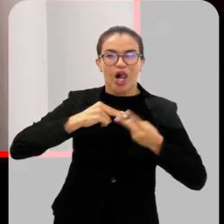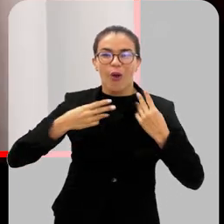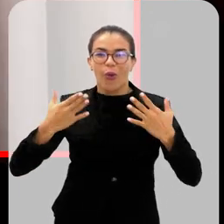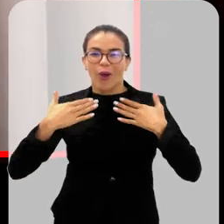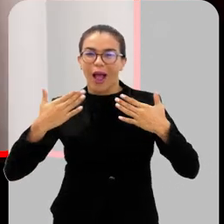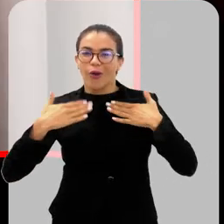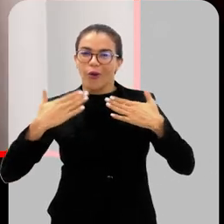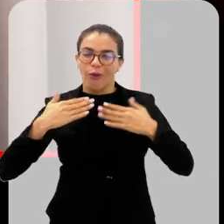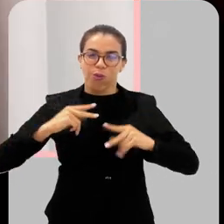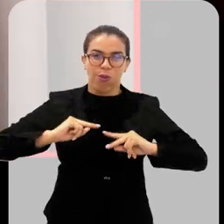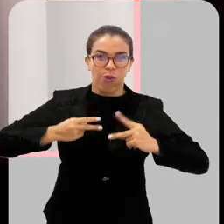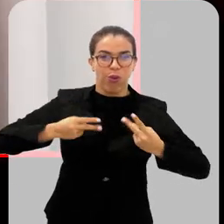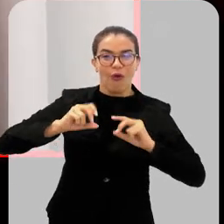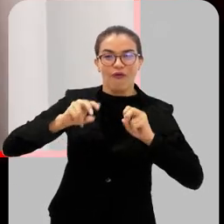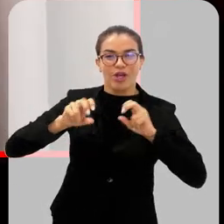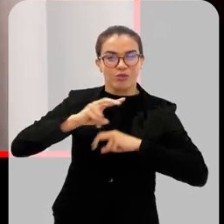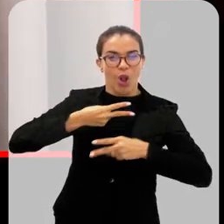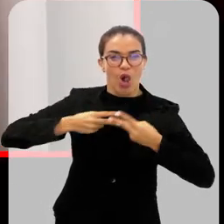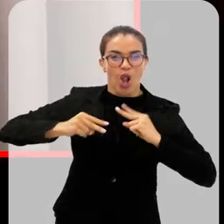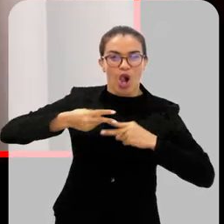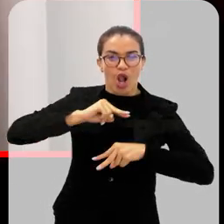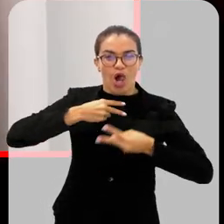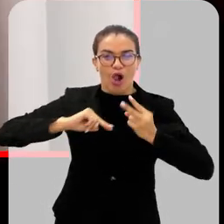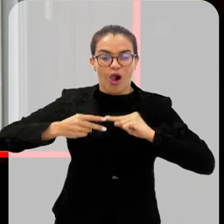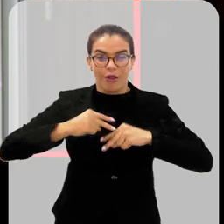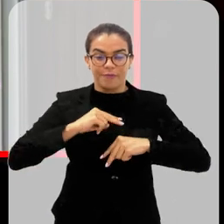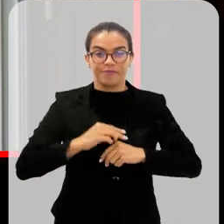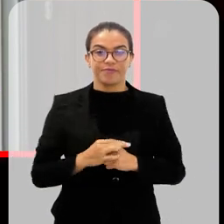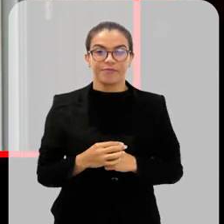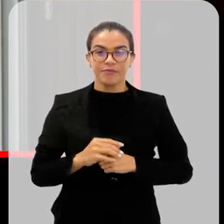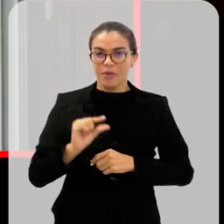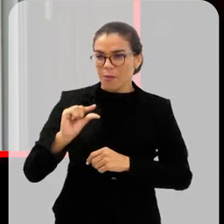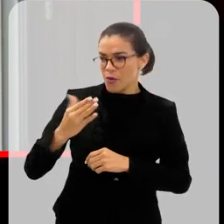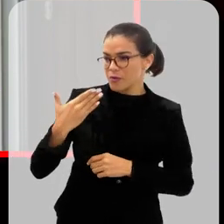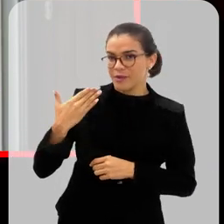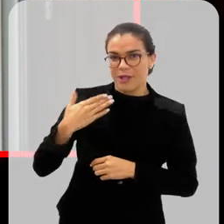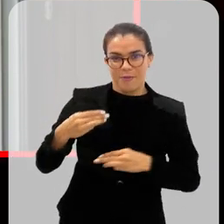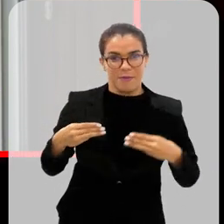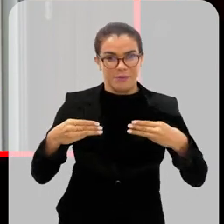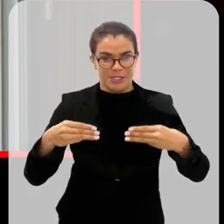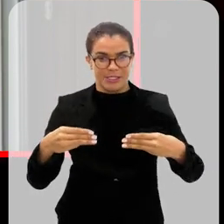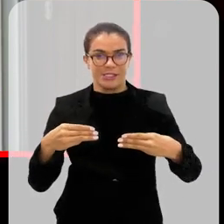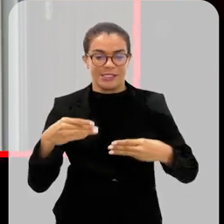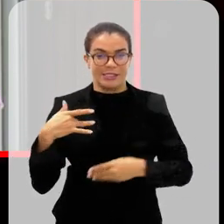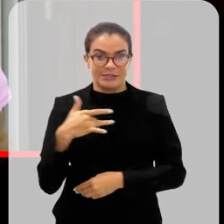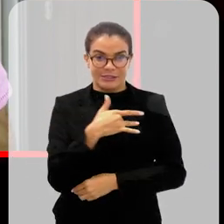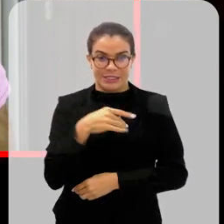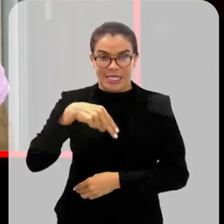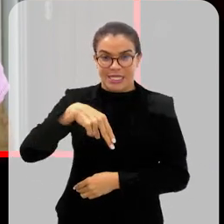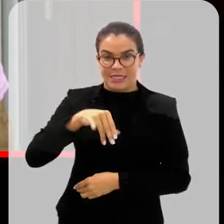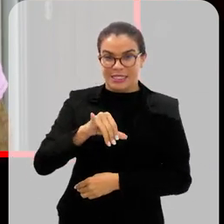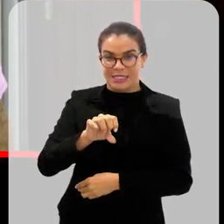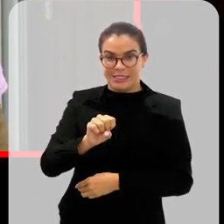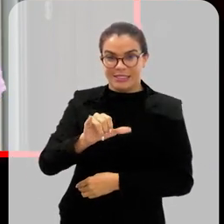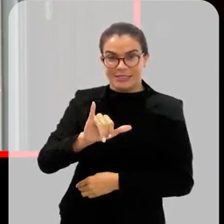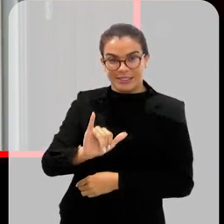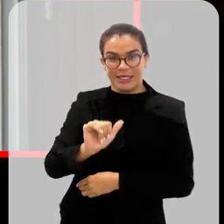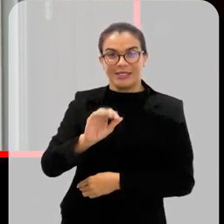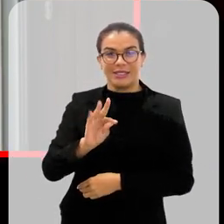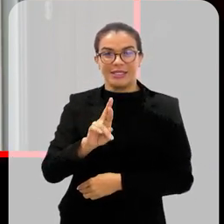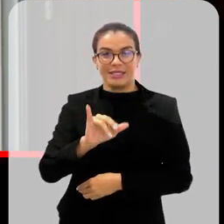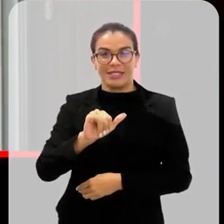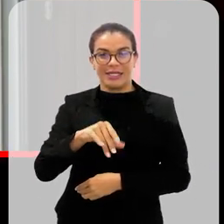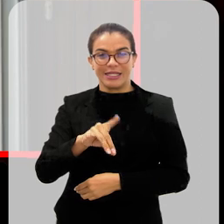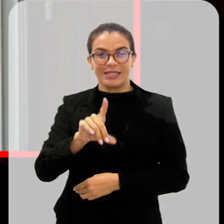muito também na proliferação. Recentemente, a ministra da Saúde, Nízia Trindade, chegou a dizer que